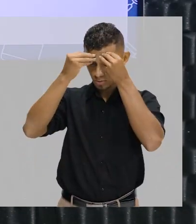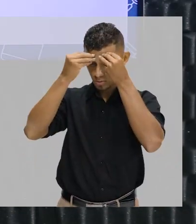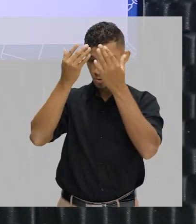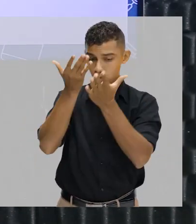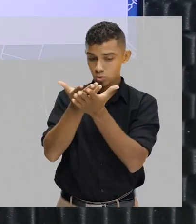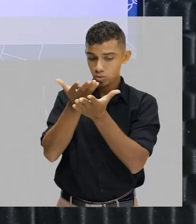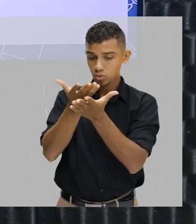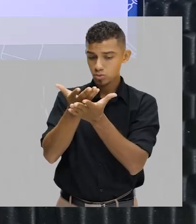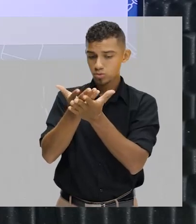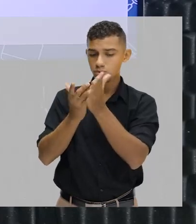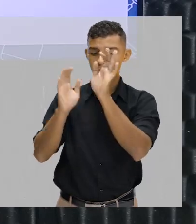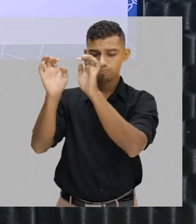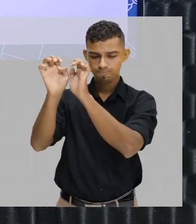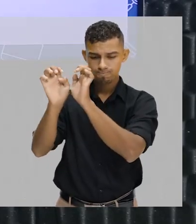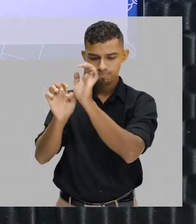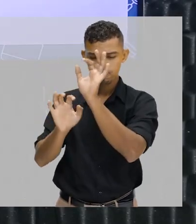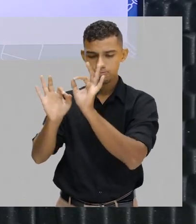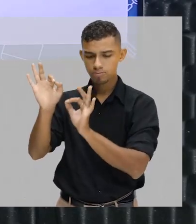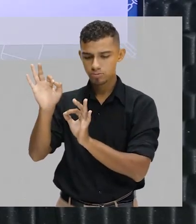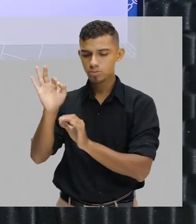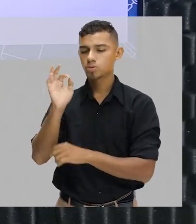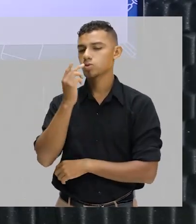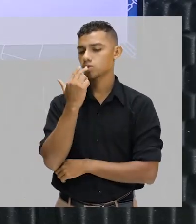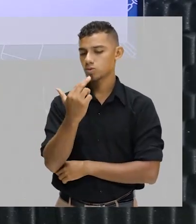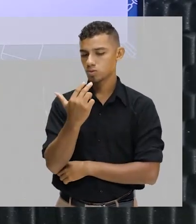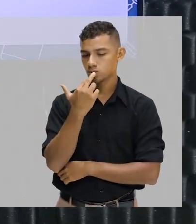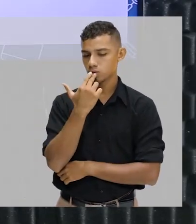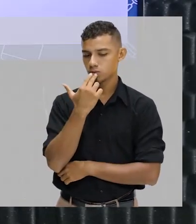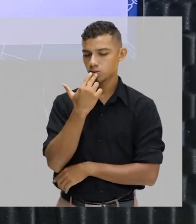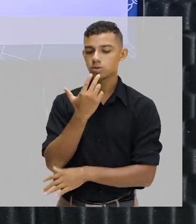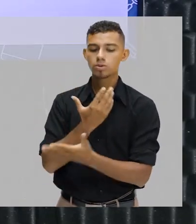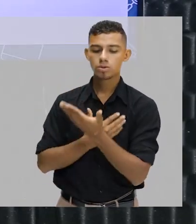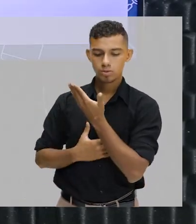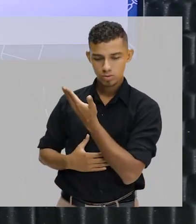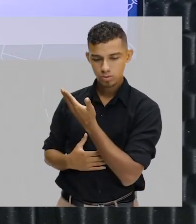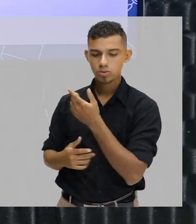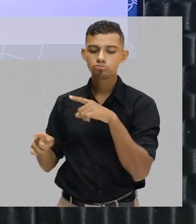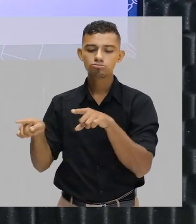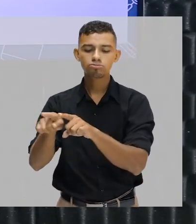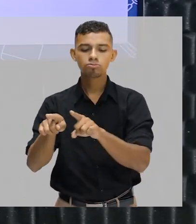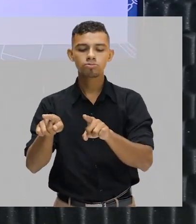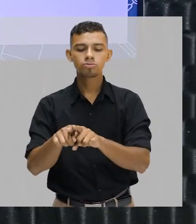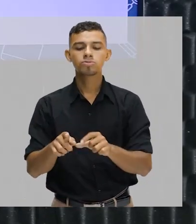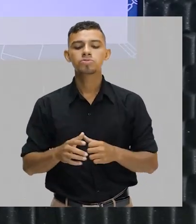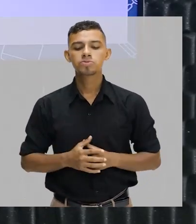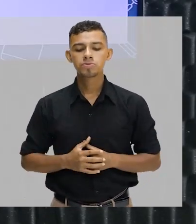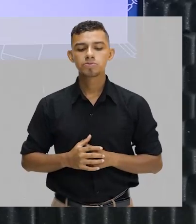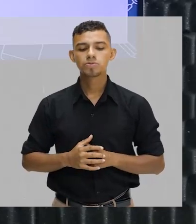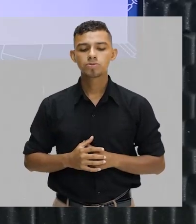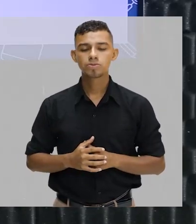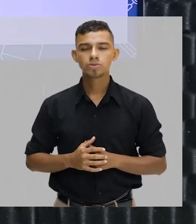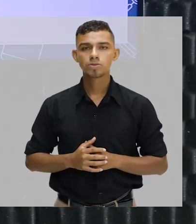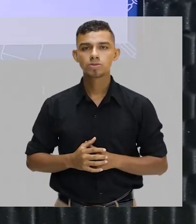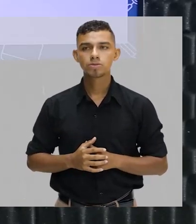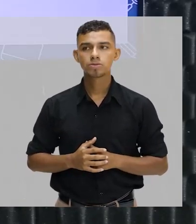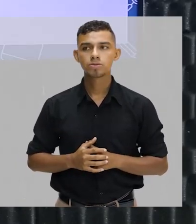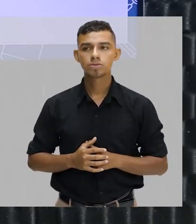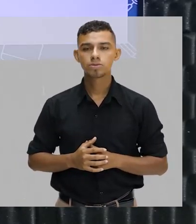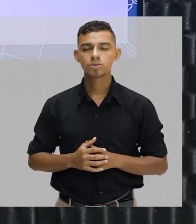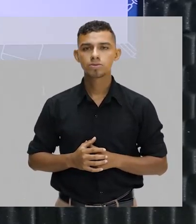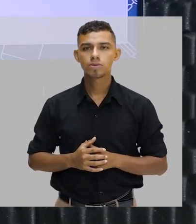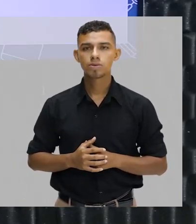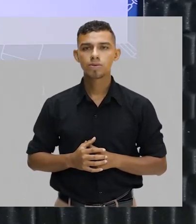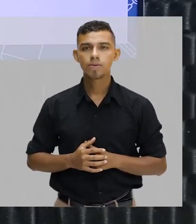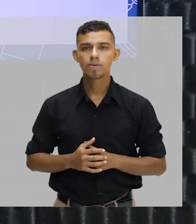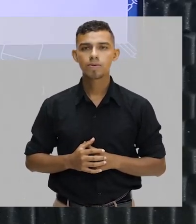língua, parte estrutural de um idioma, word formation refers to the ways in which new